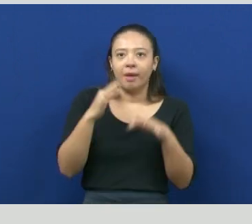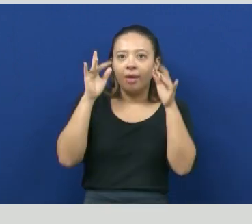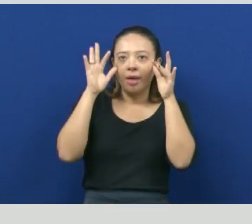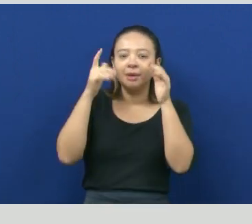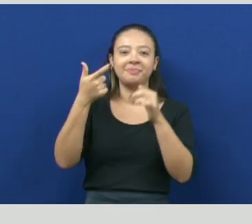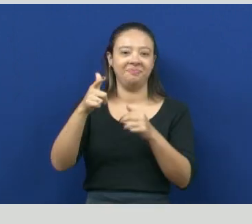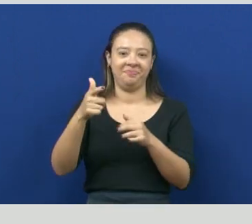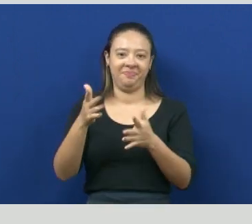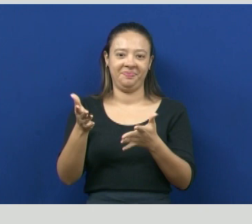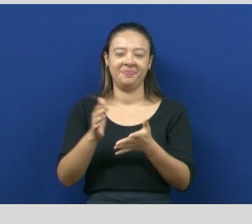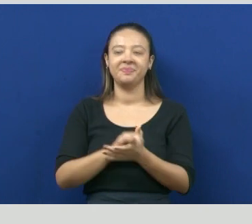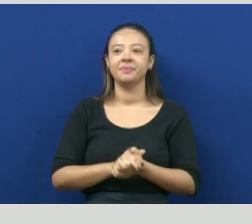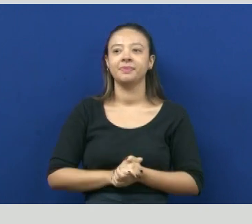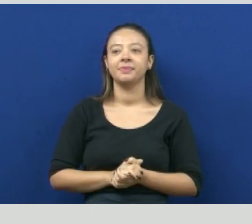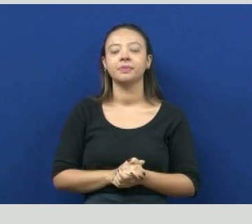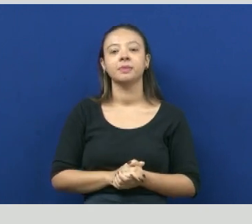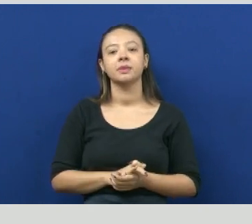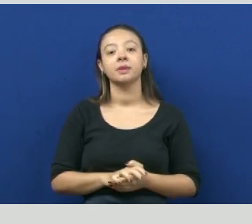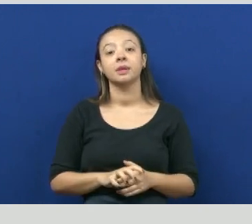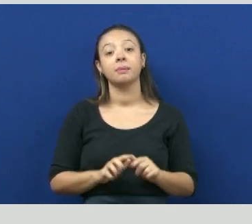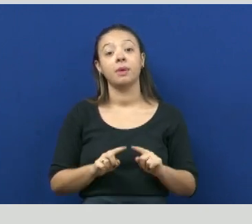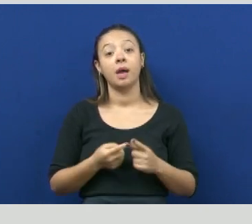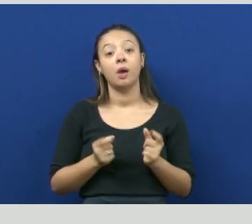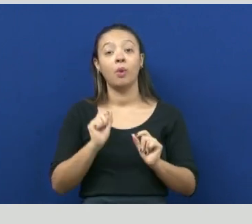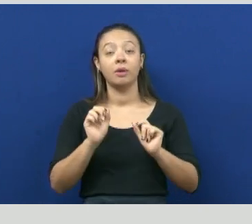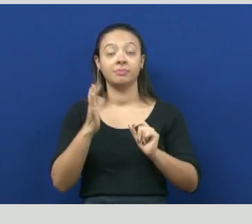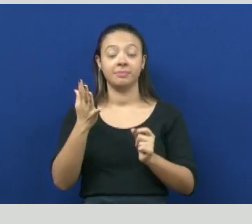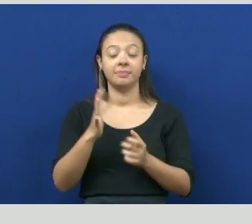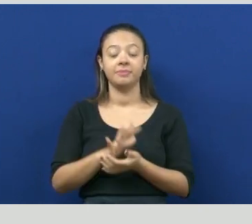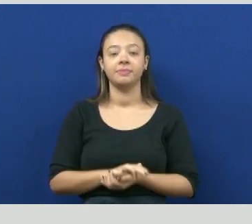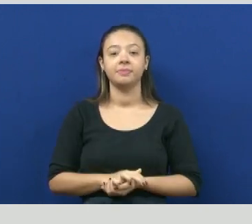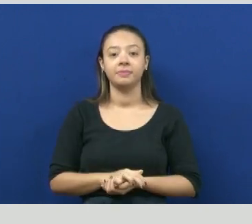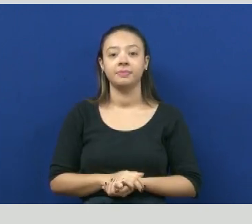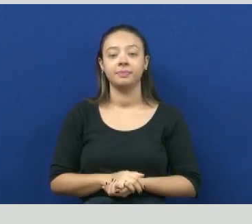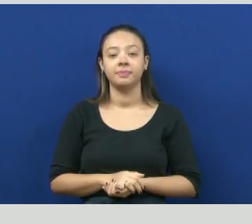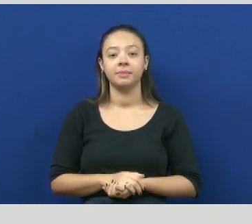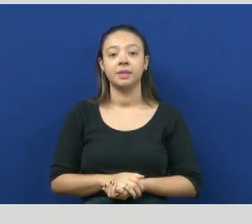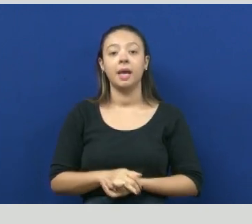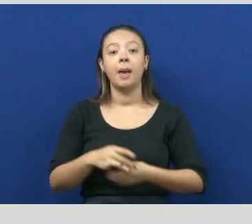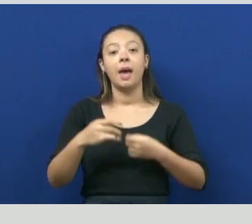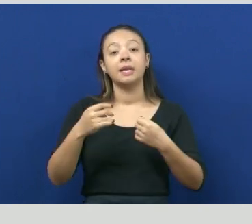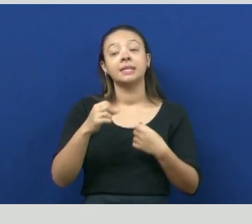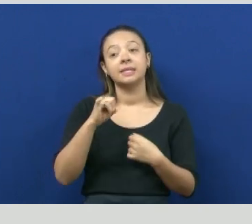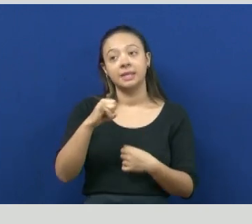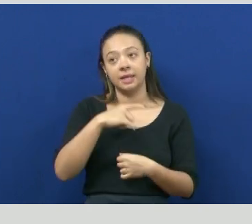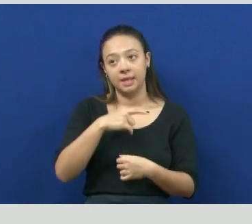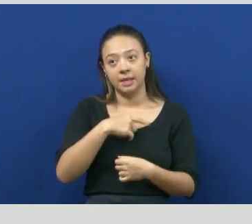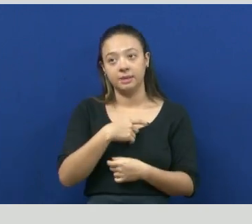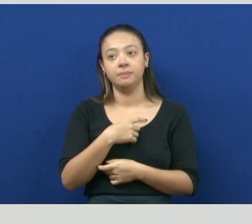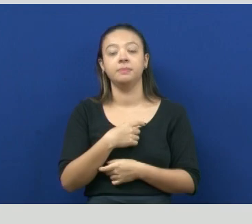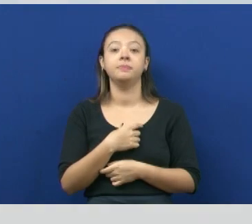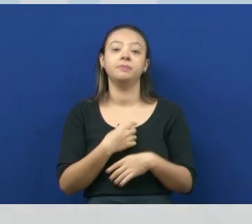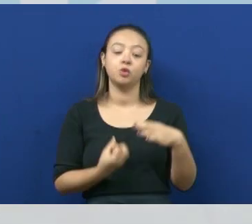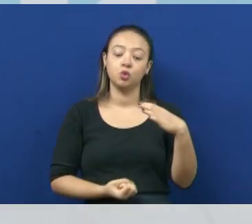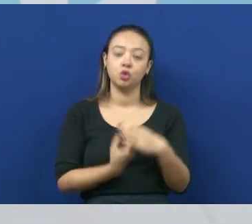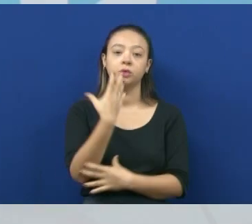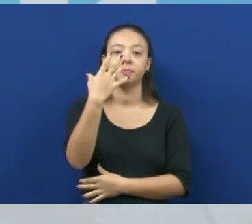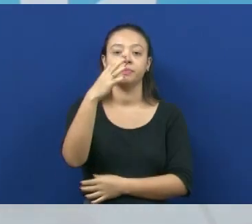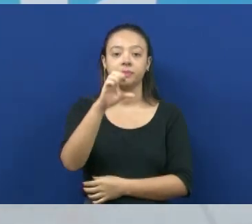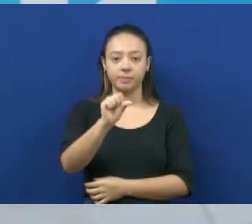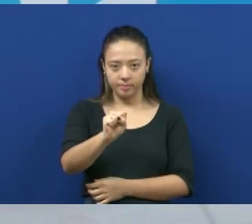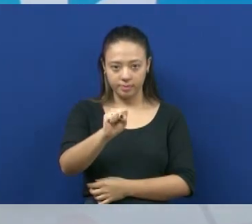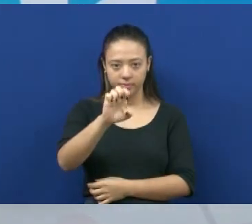Mas elas para haver a reprodução sexuada por conjugação nós precisamos de duas bactérias